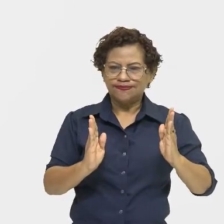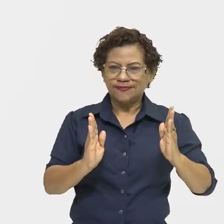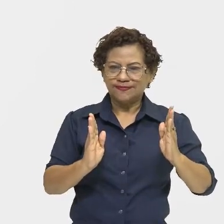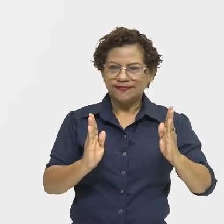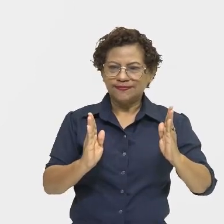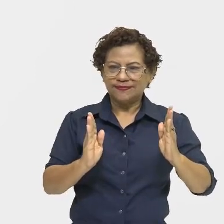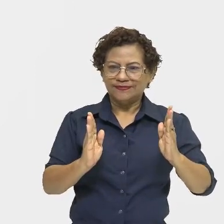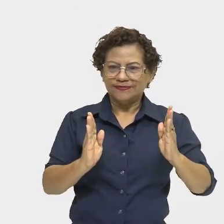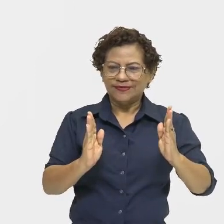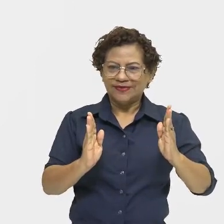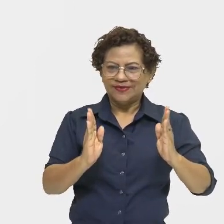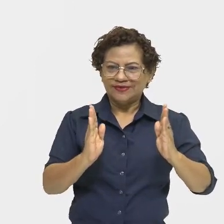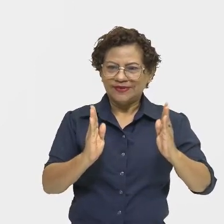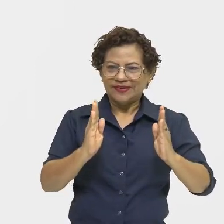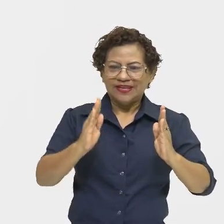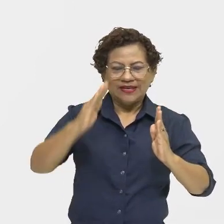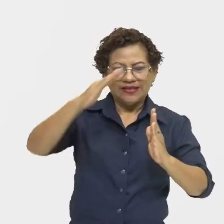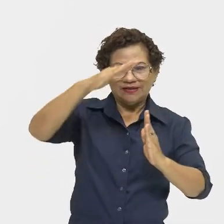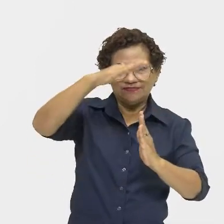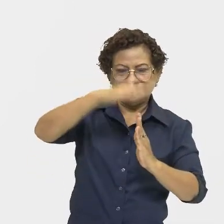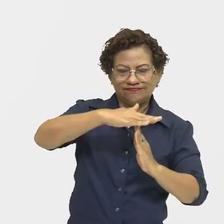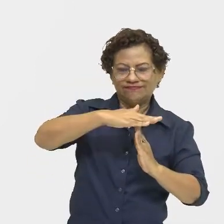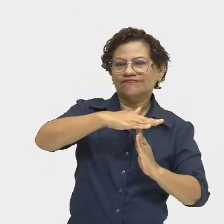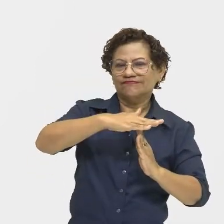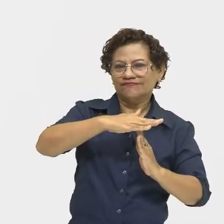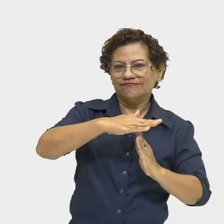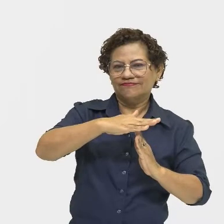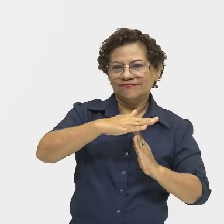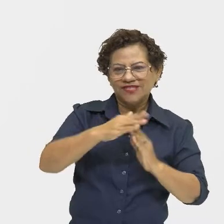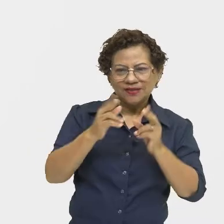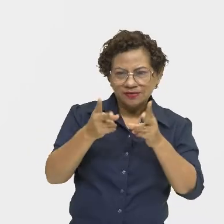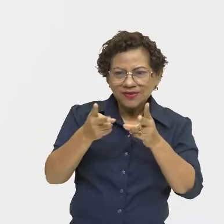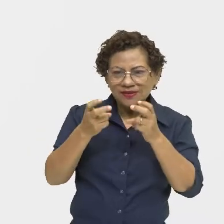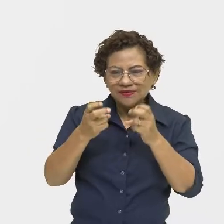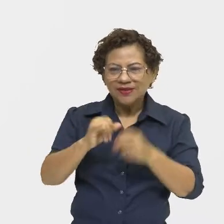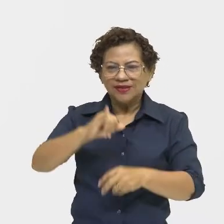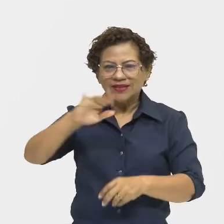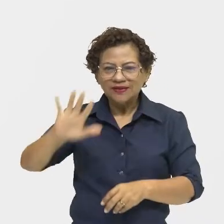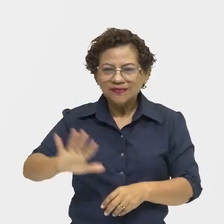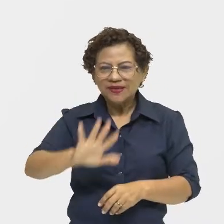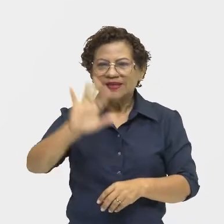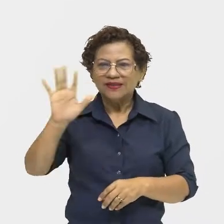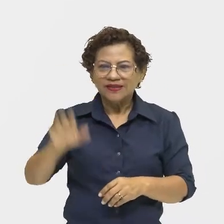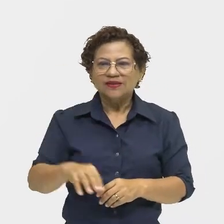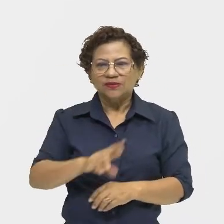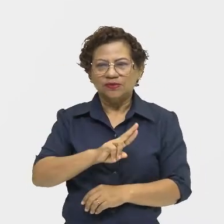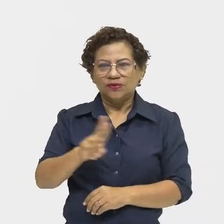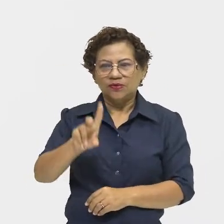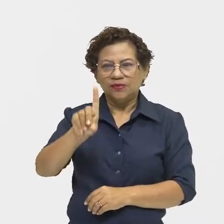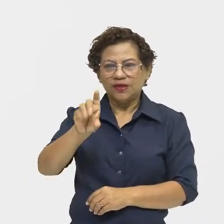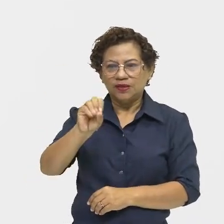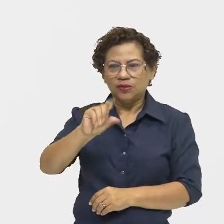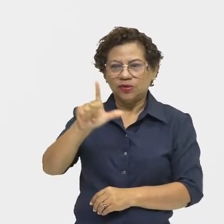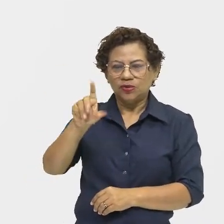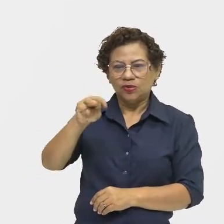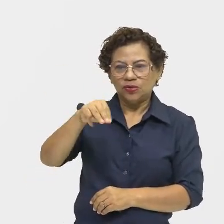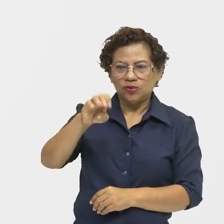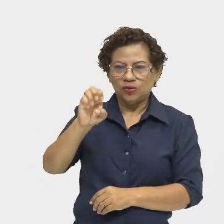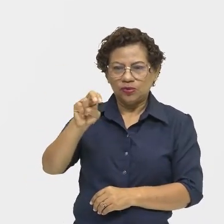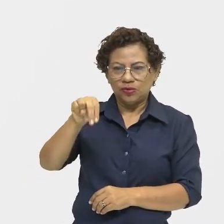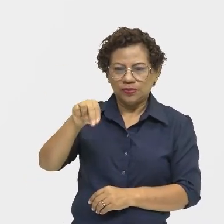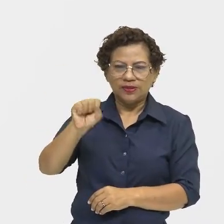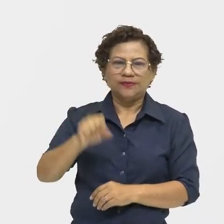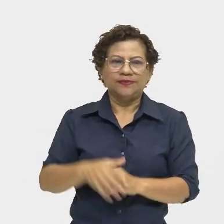sobre elas, parecendo um teto. E aí vocês estão vendo a imagem, que é denominada de domens. Aí nós temos os